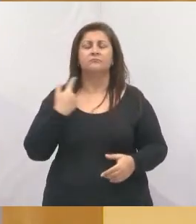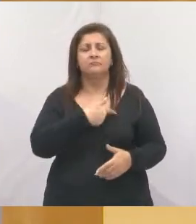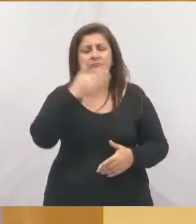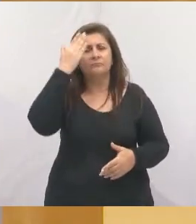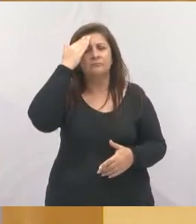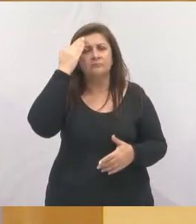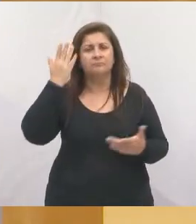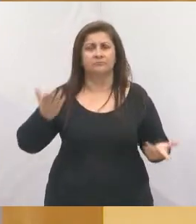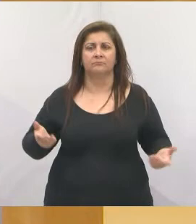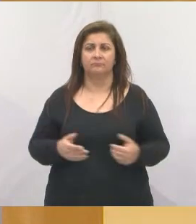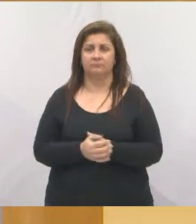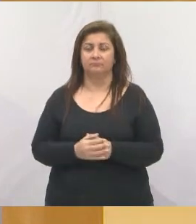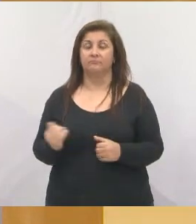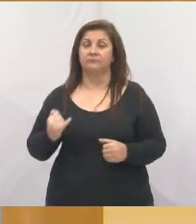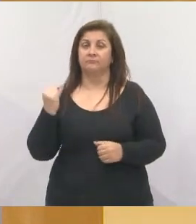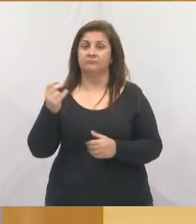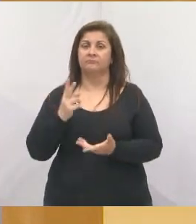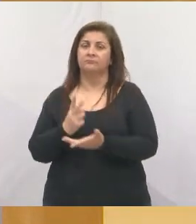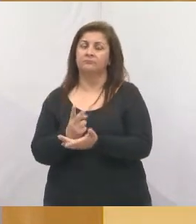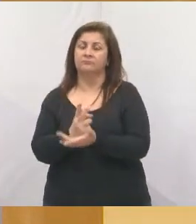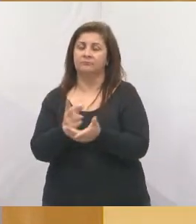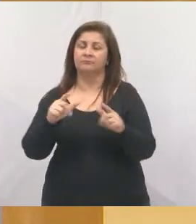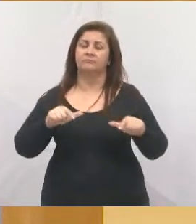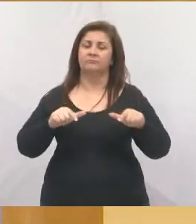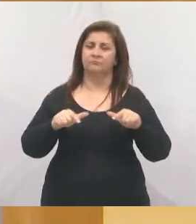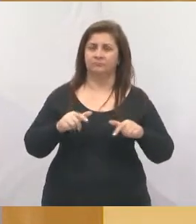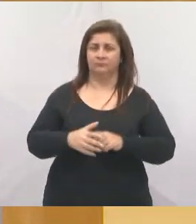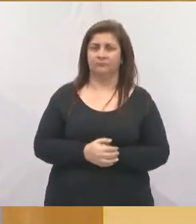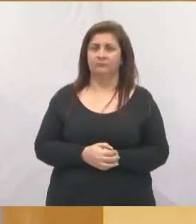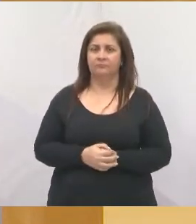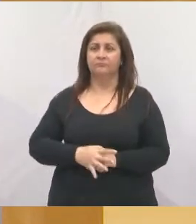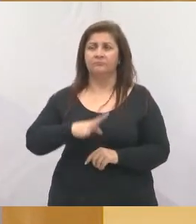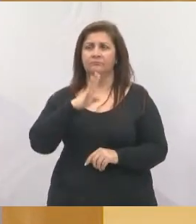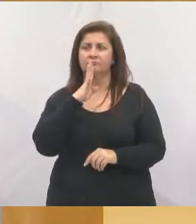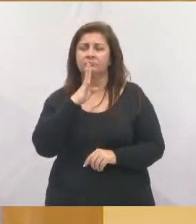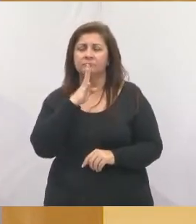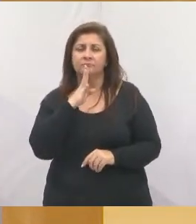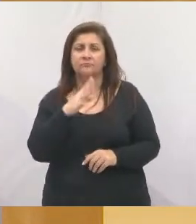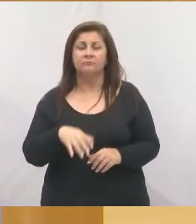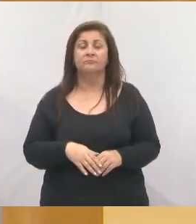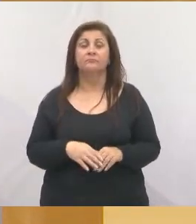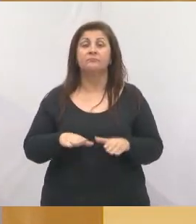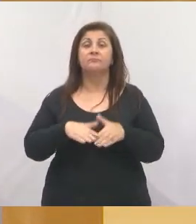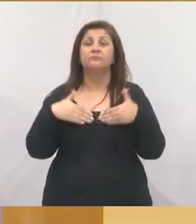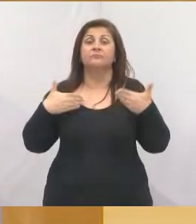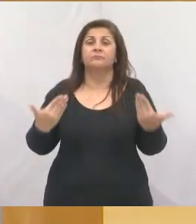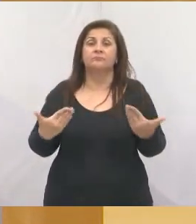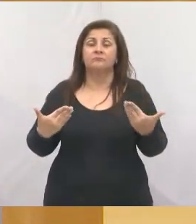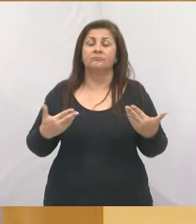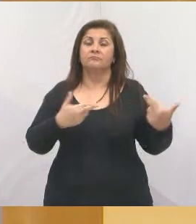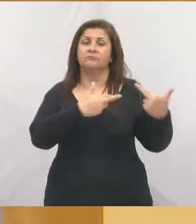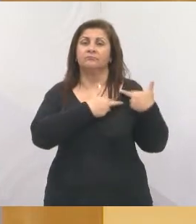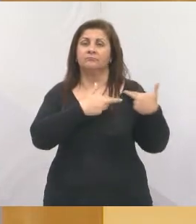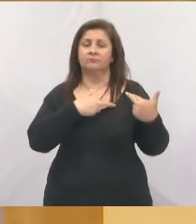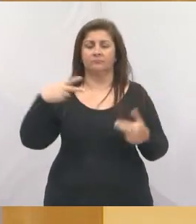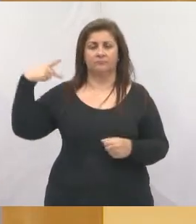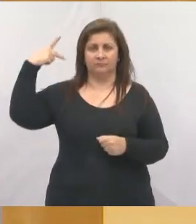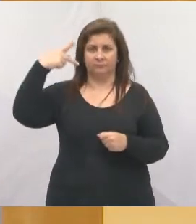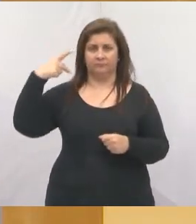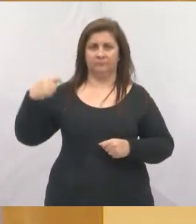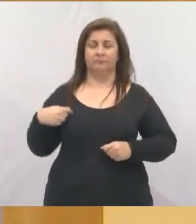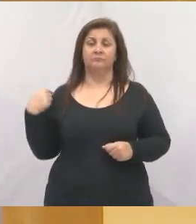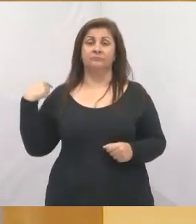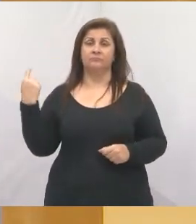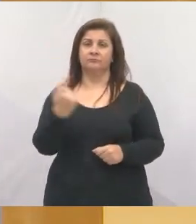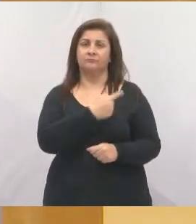disso, mas é importante a gente continuar trabalhando, a gente ter um conhecimento, qual que é o trabalho do vereador, para que a gente possa